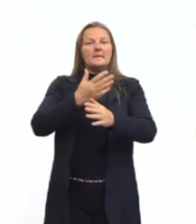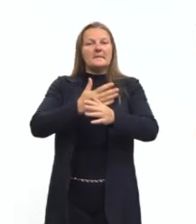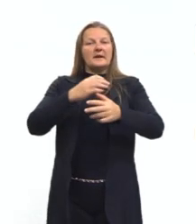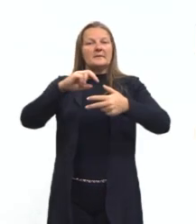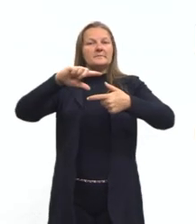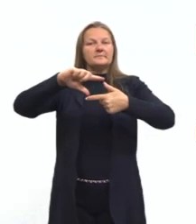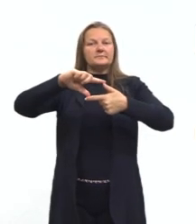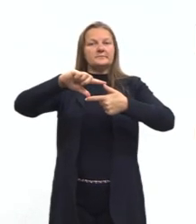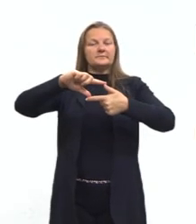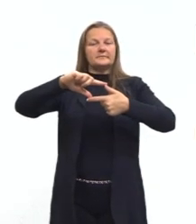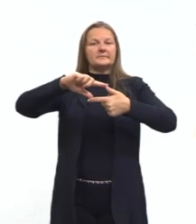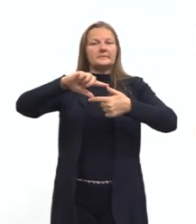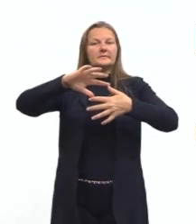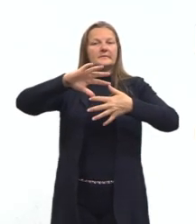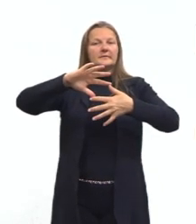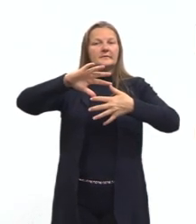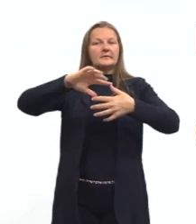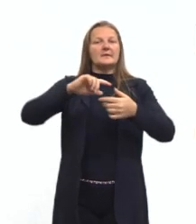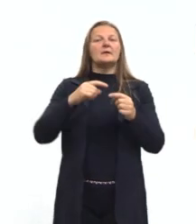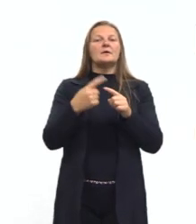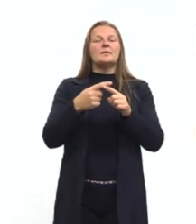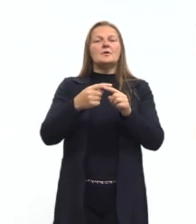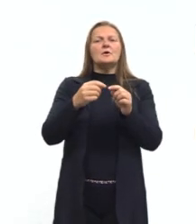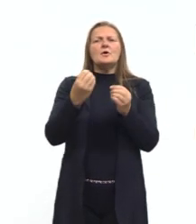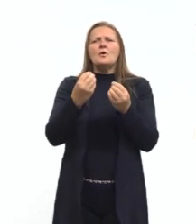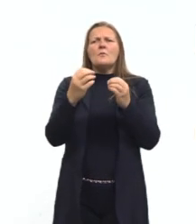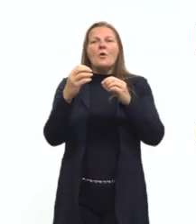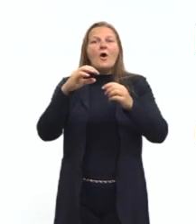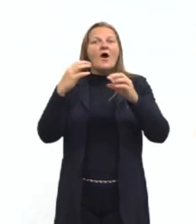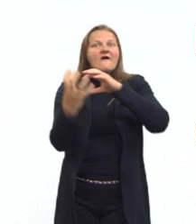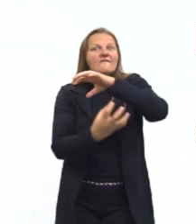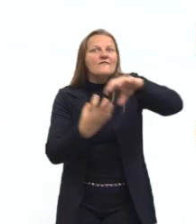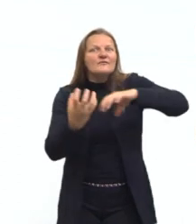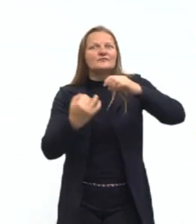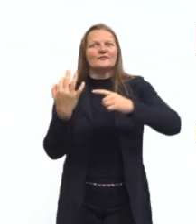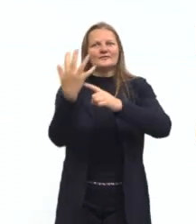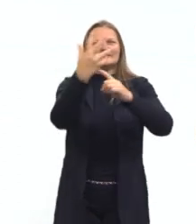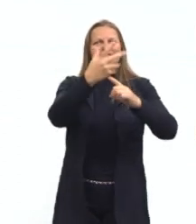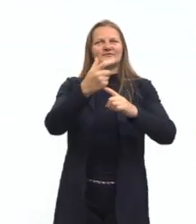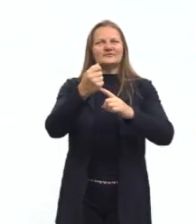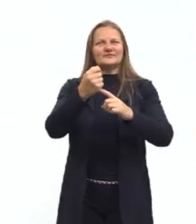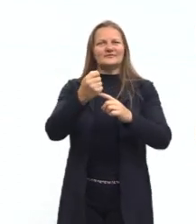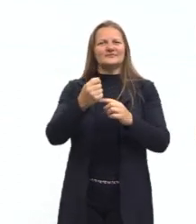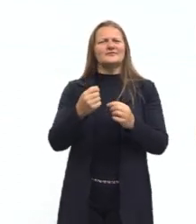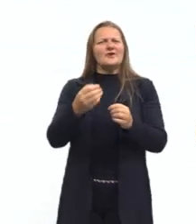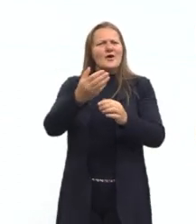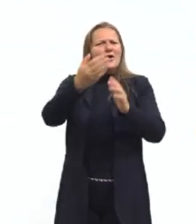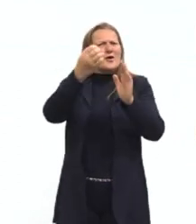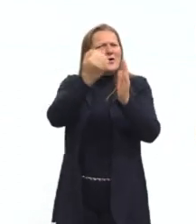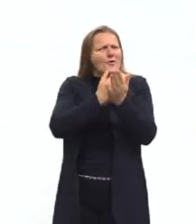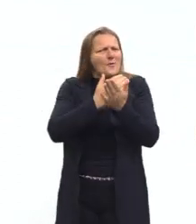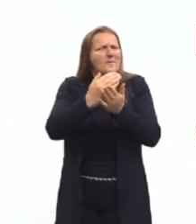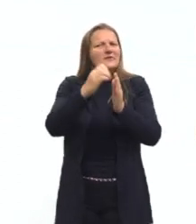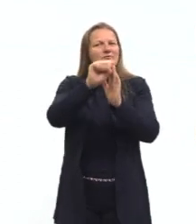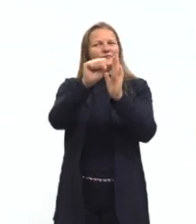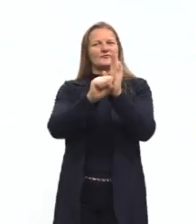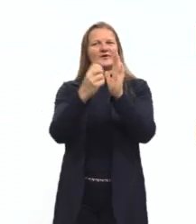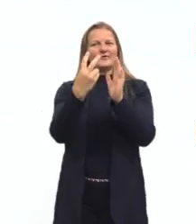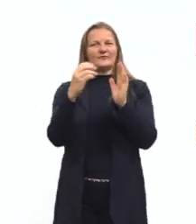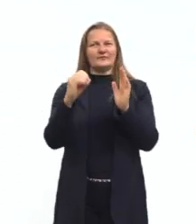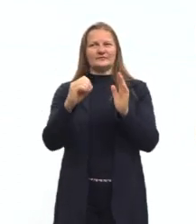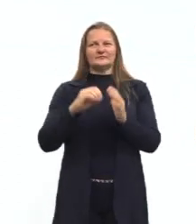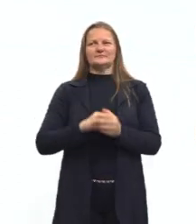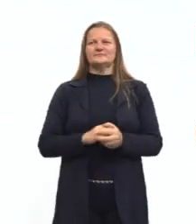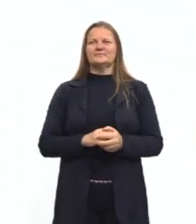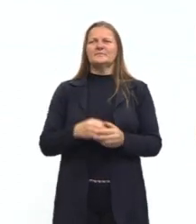revoluções artísticas do início do século XX. Então o que essas revoluções fizeram na arte